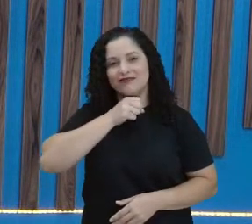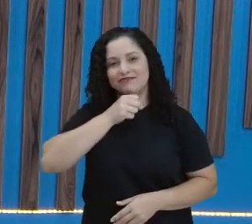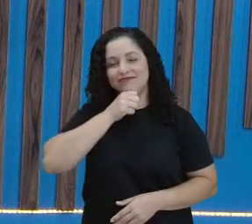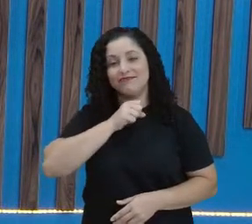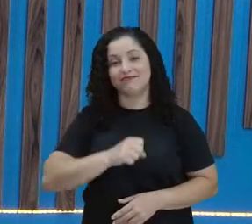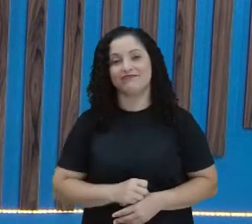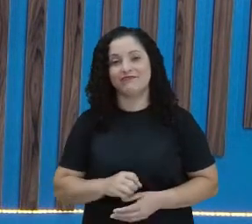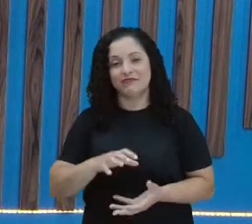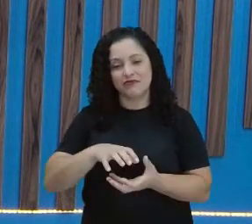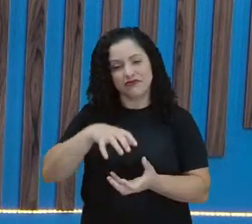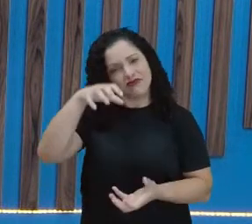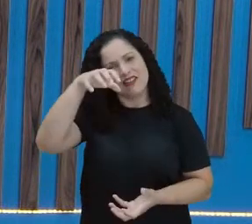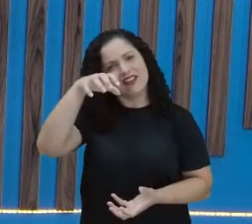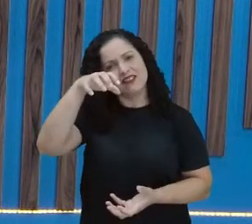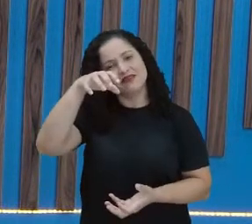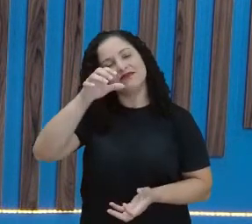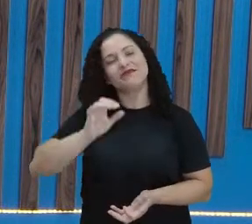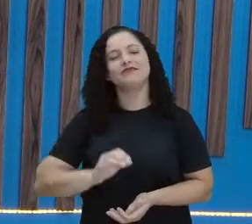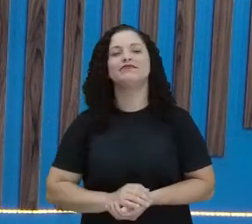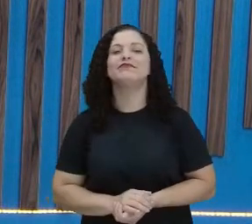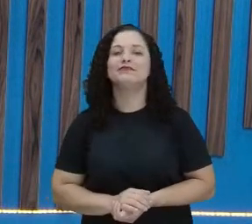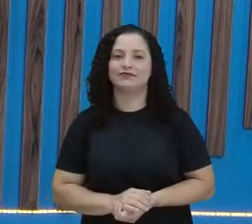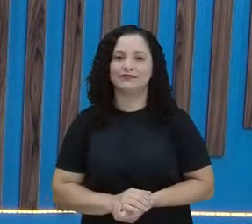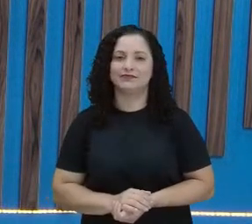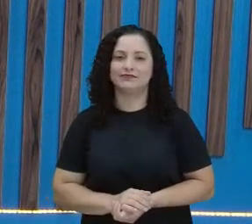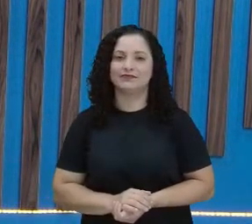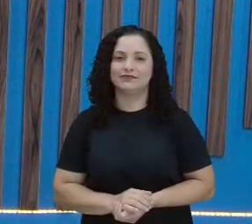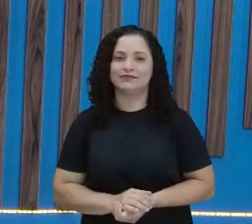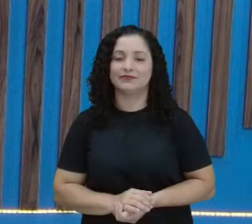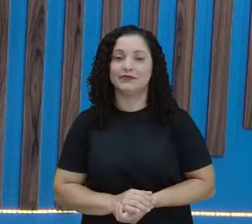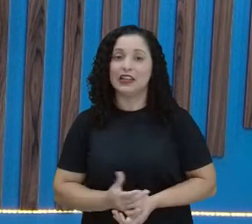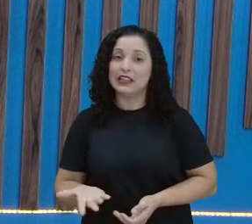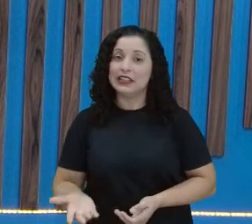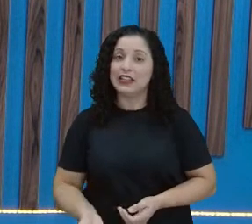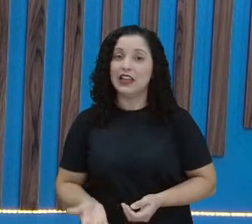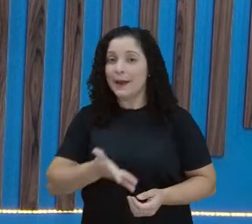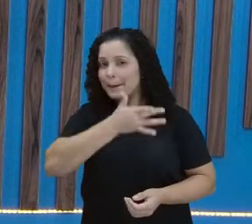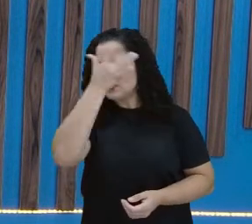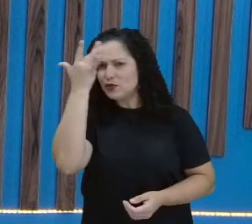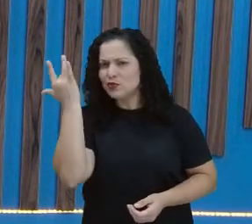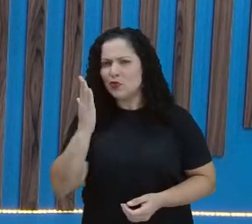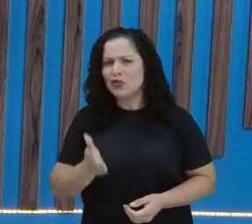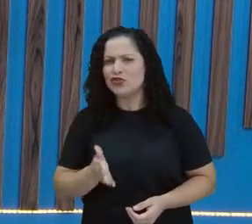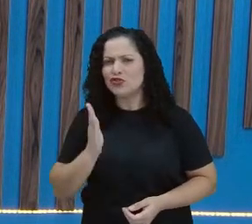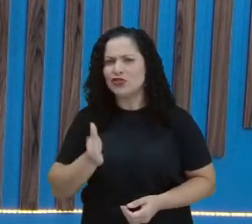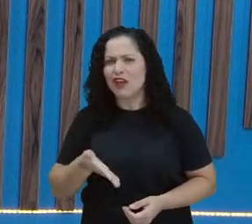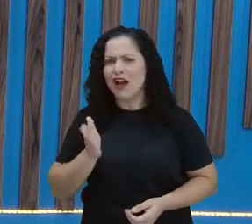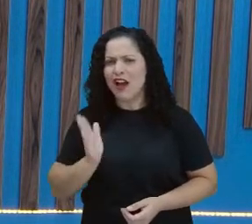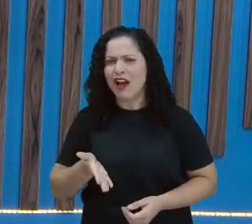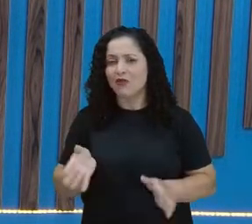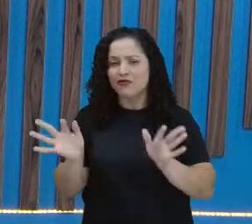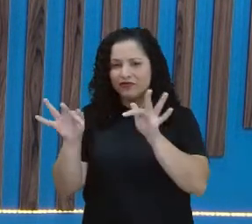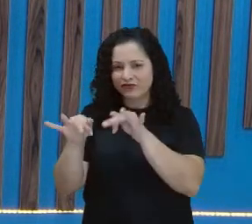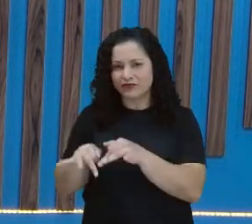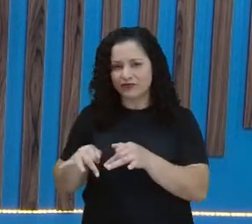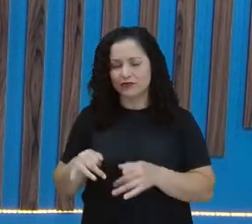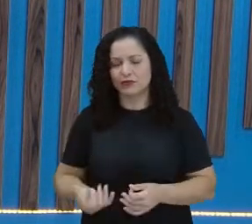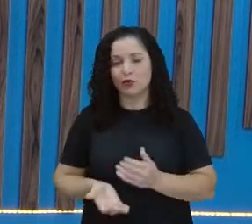de terceira idade. Ou melhor, idade. Inicia aos